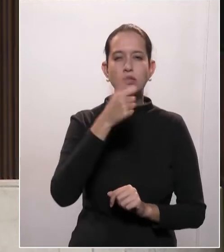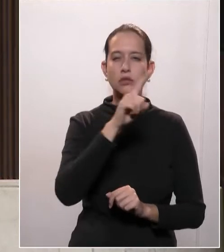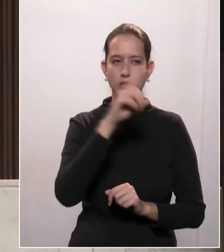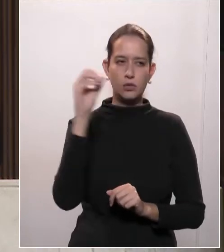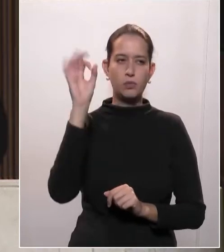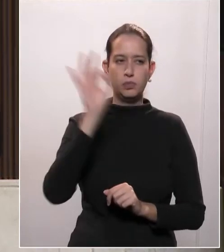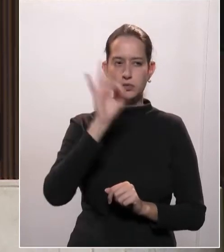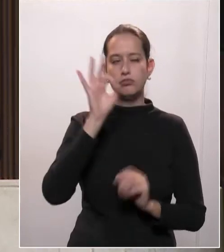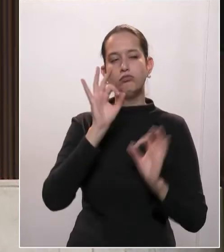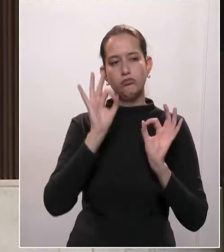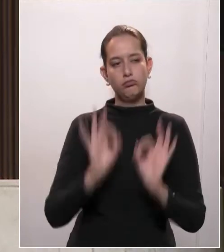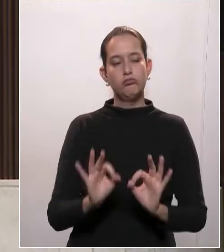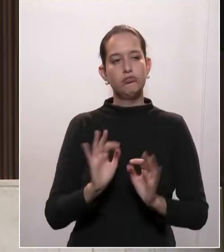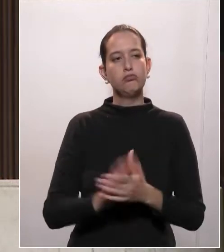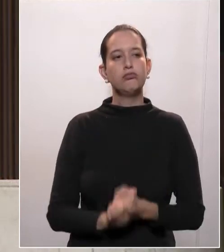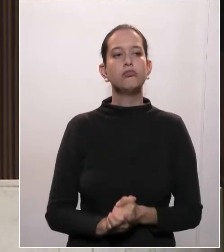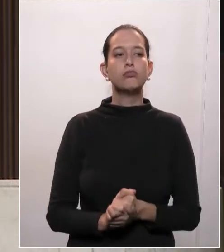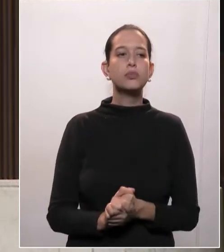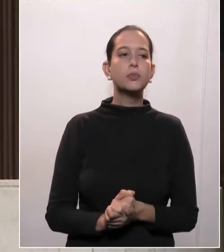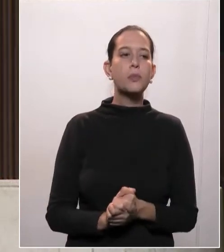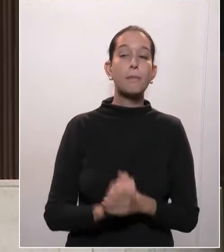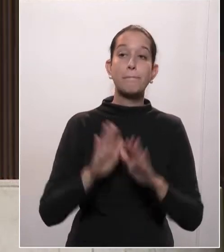que podemos, no Brasil,